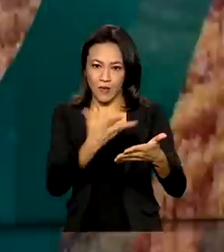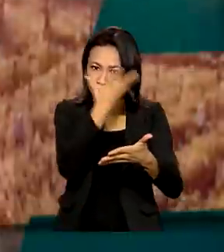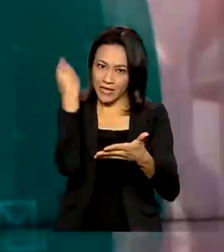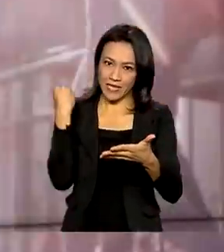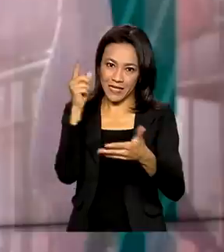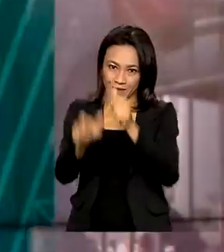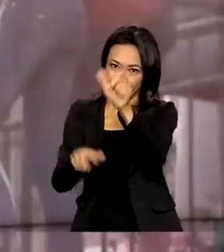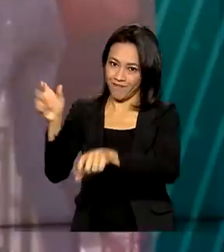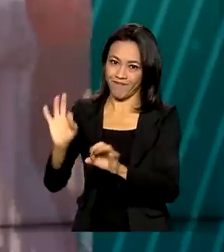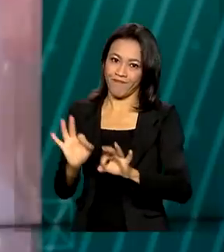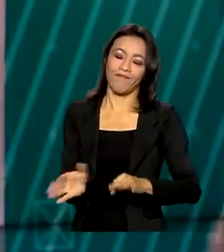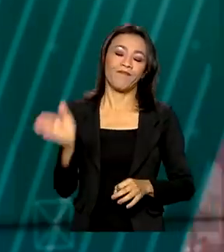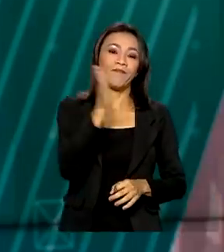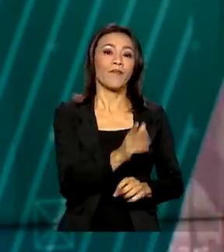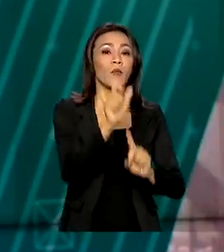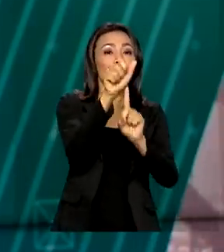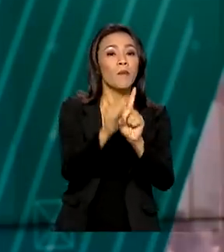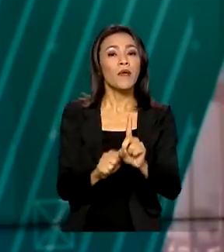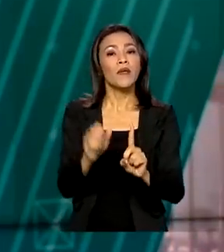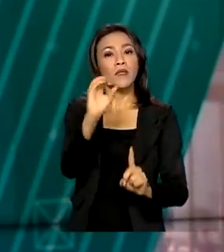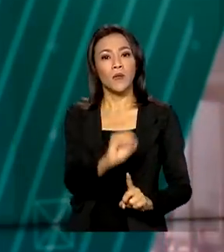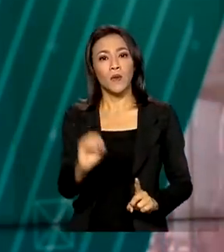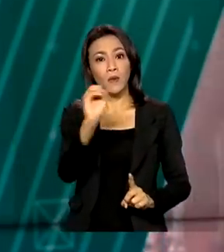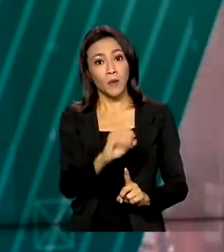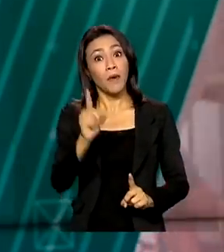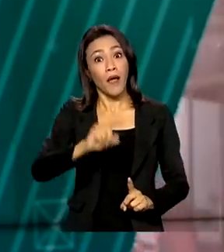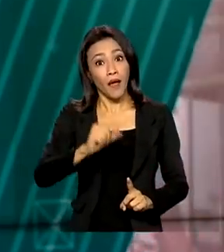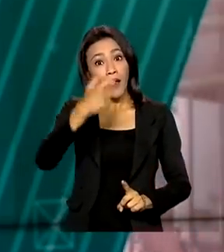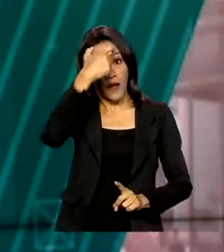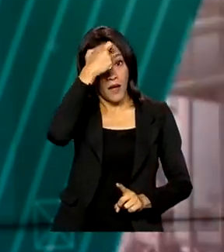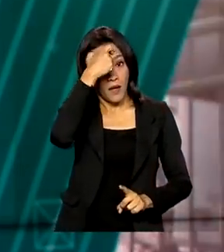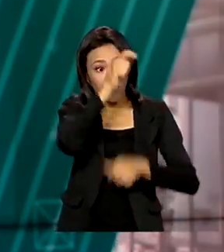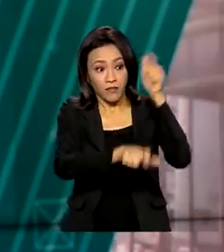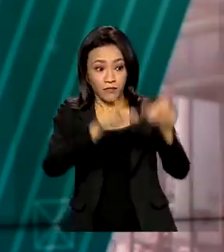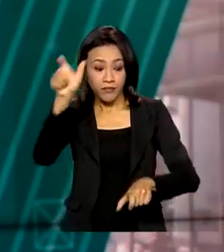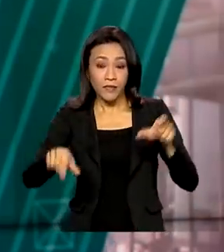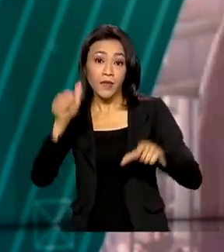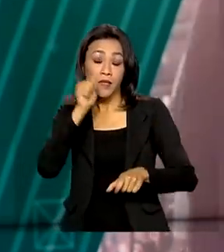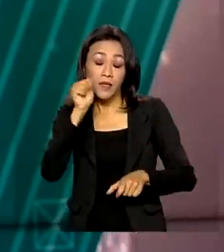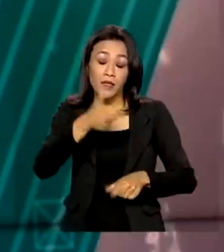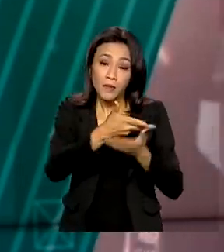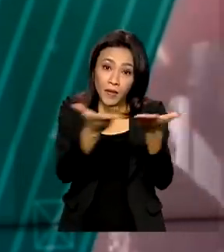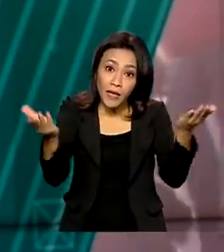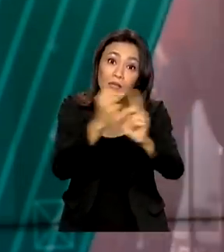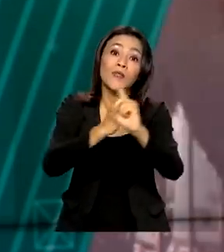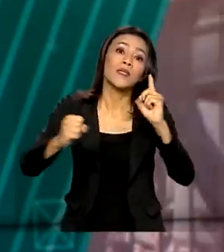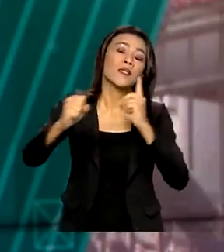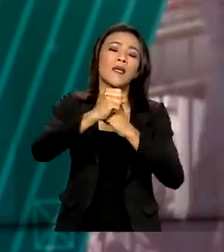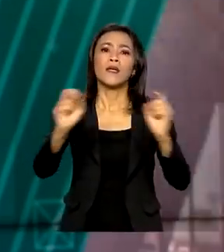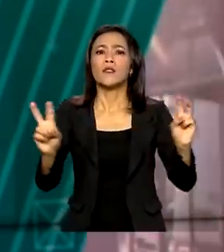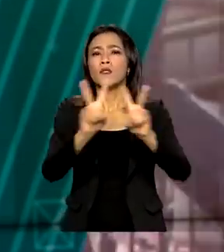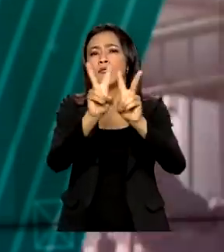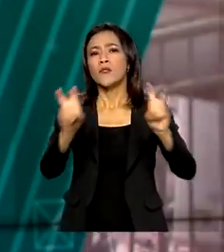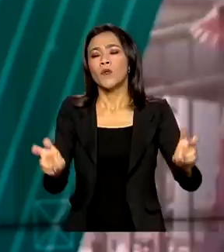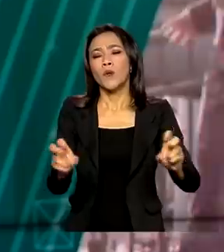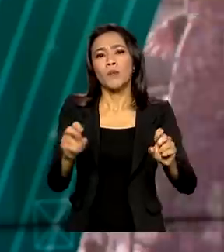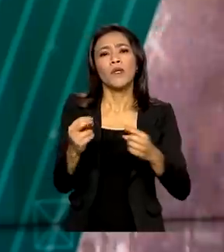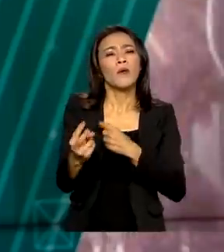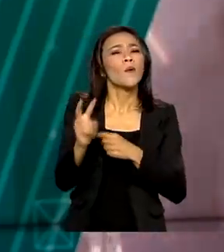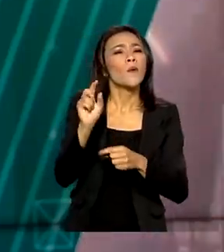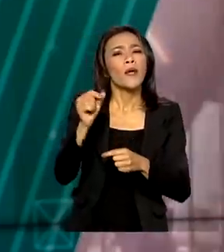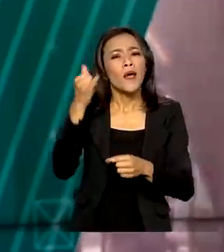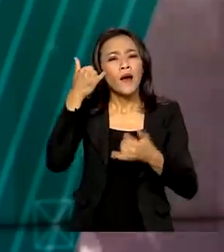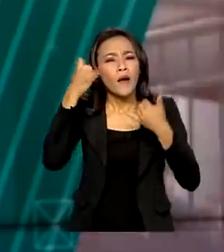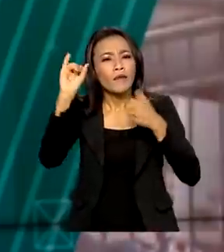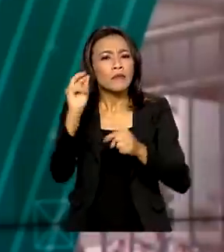Outubro é o mês dedicado à conscientização das mulheres e da sociedade sobre a importância da prevenção e do diagnóstico